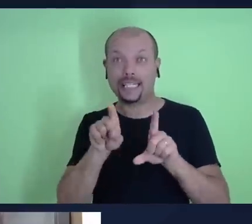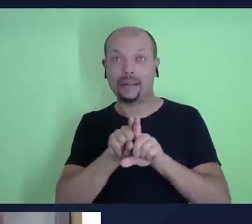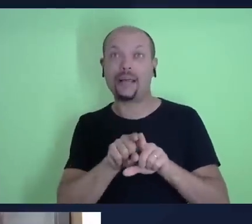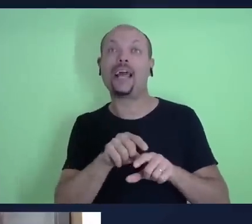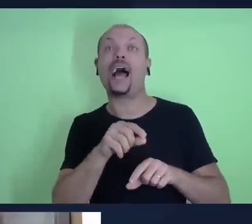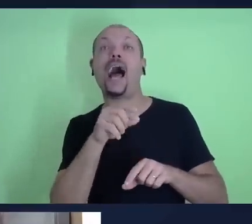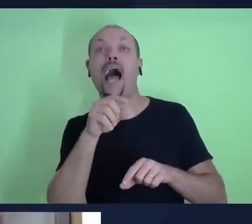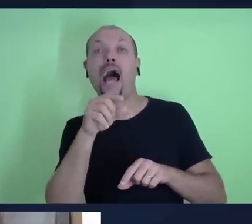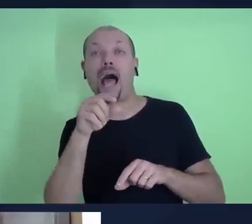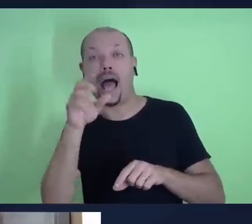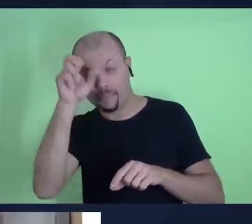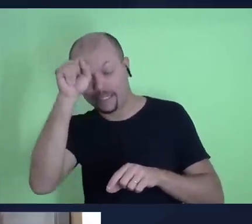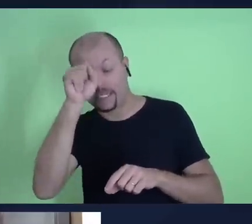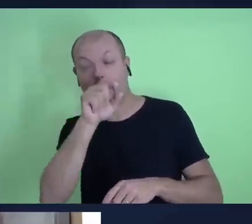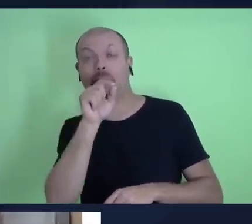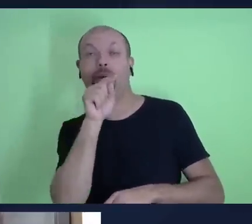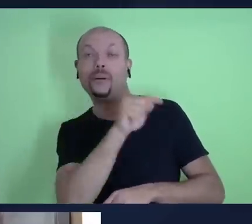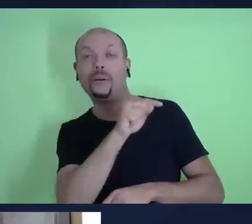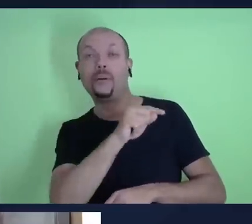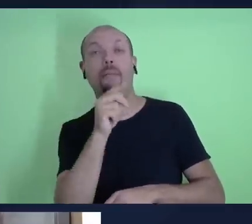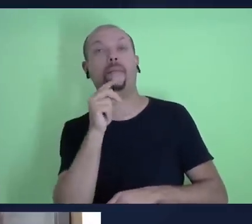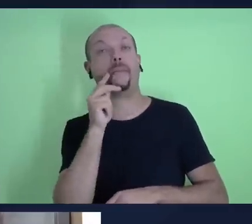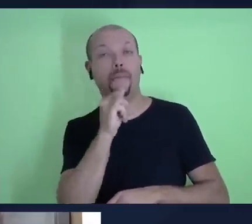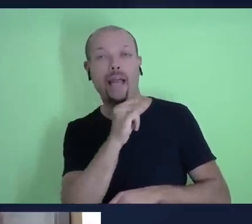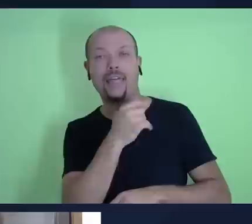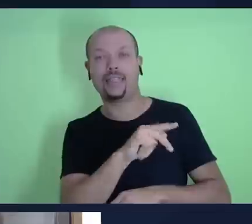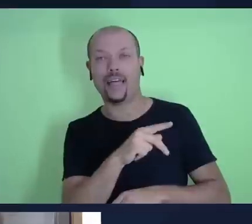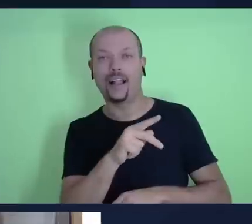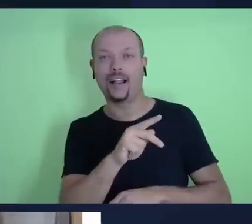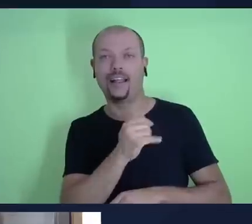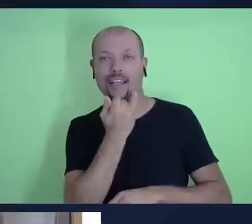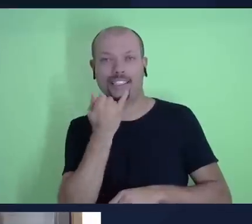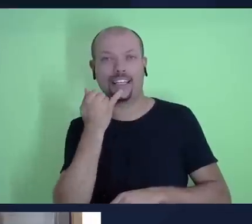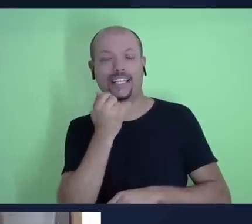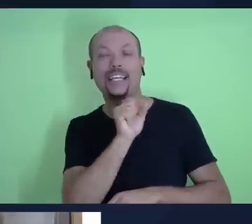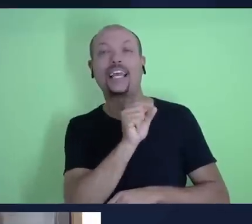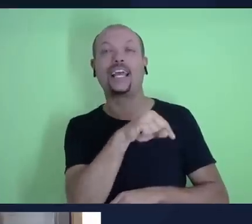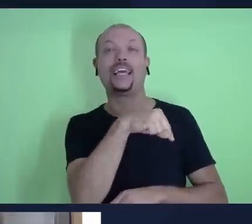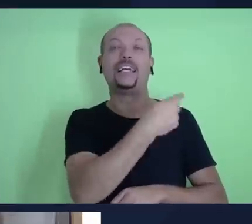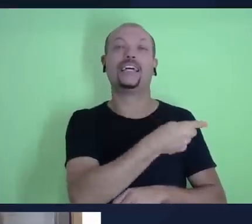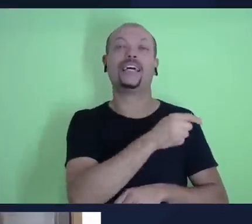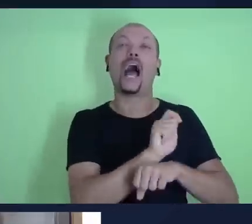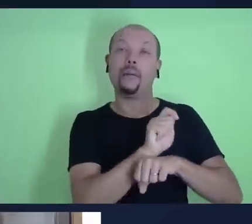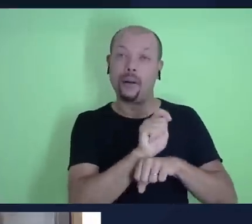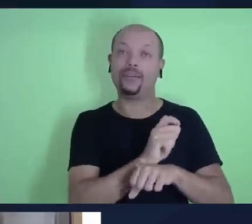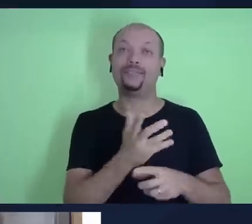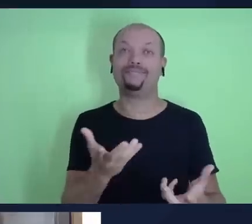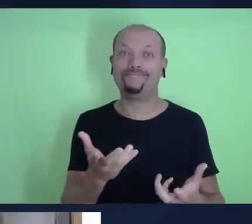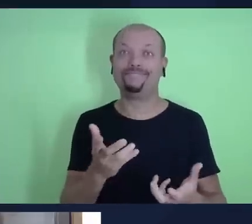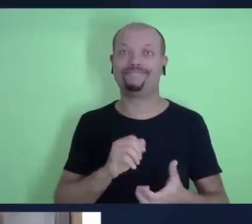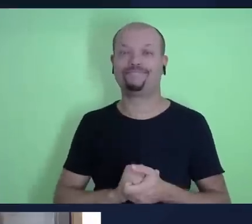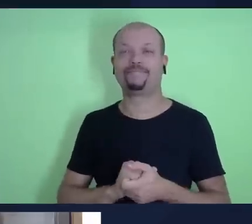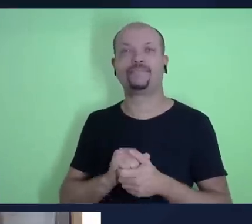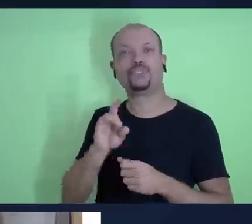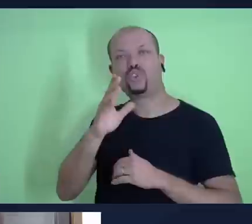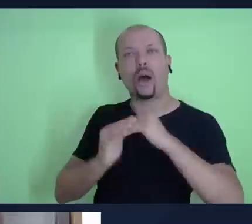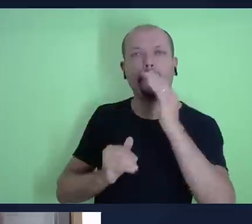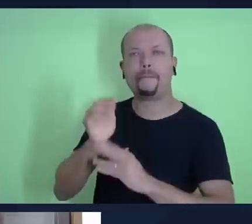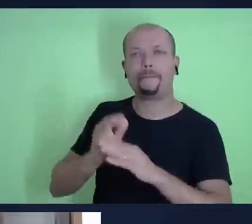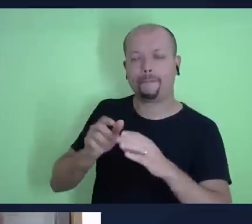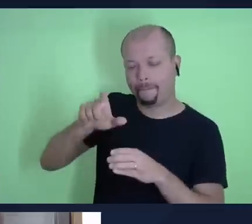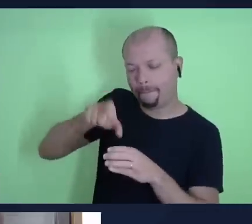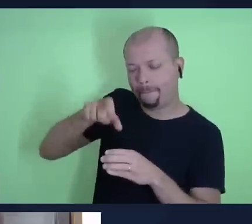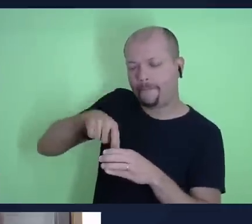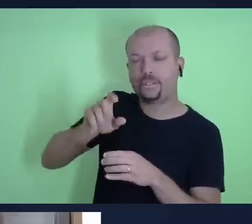geração em geração. A importância de a gente não só ter a prática do dízimo, mas